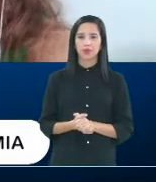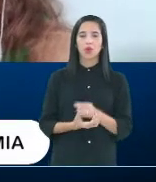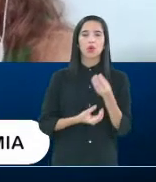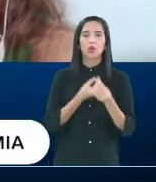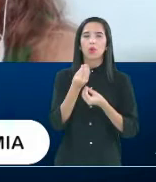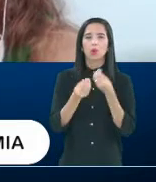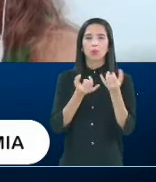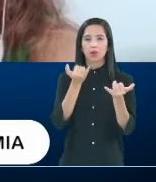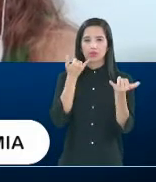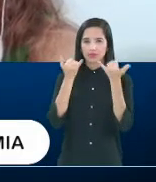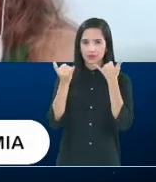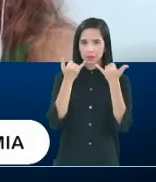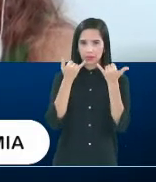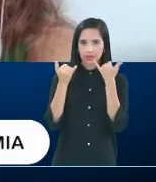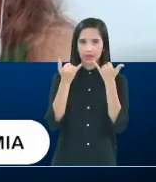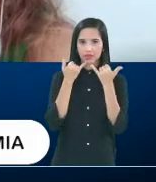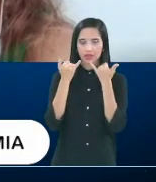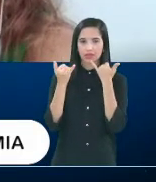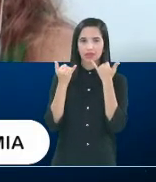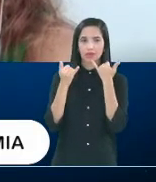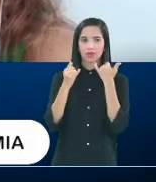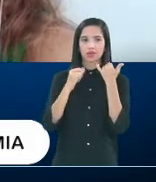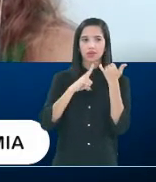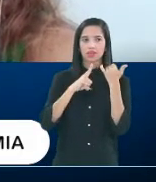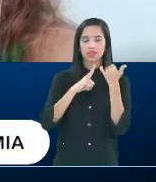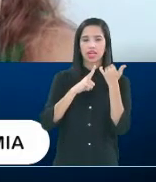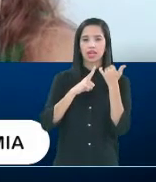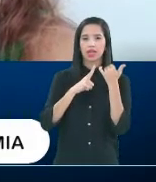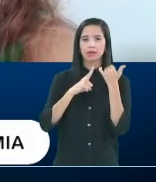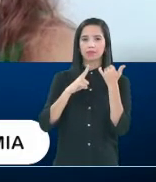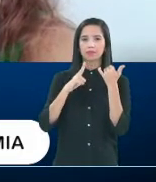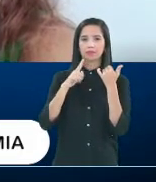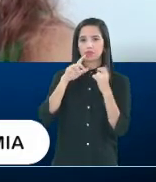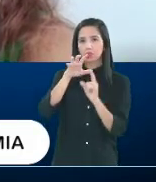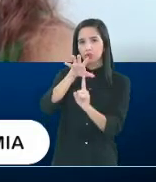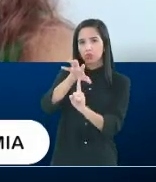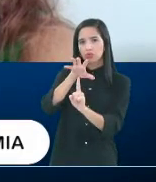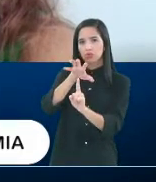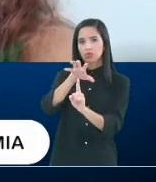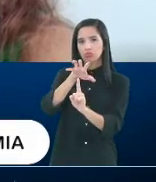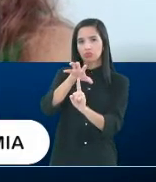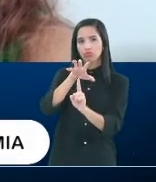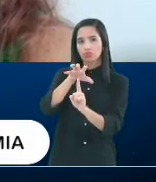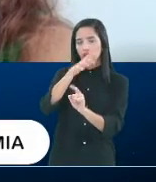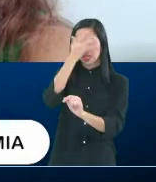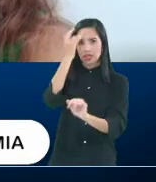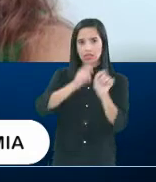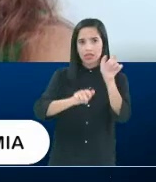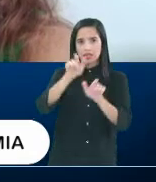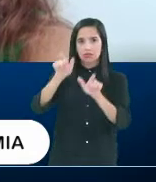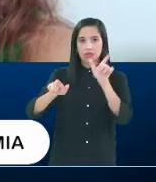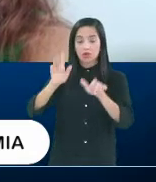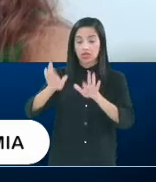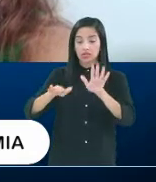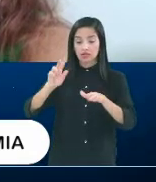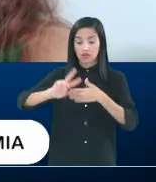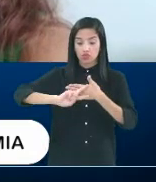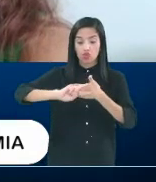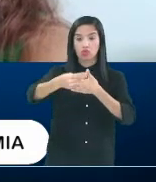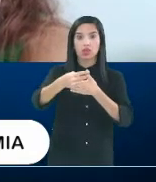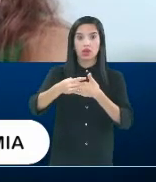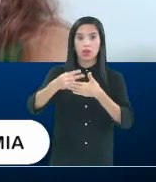afetado, é, nesse trabalho psicológico que as pessoas estão fazendo atualmente?